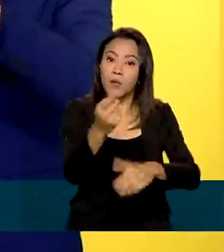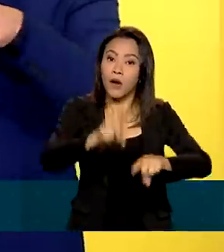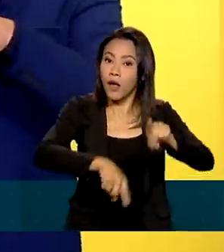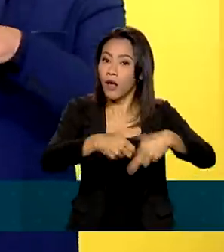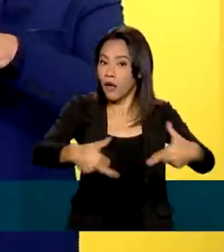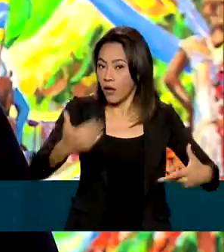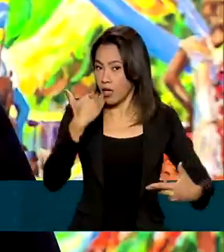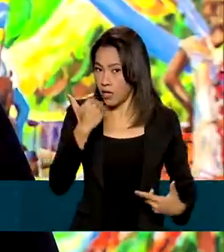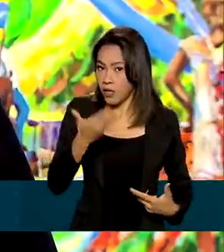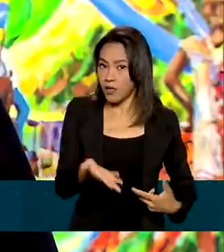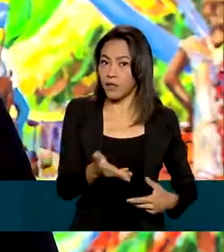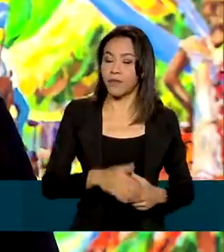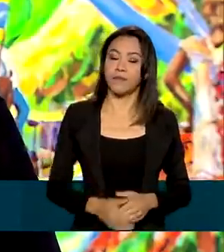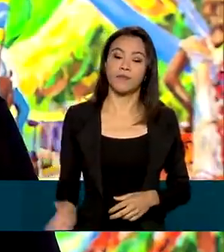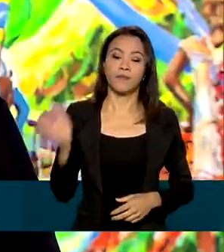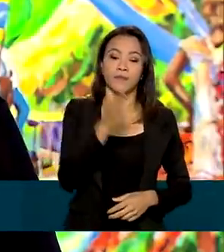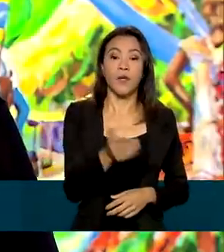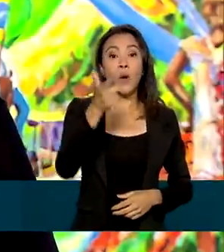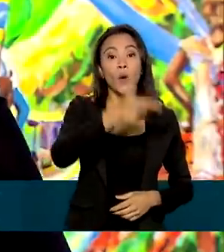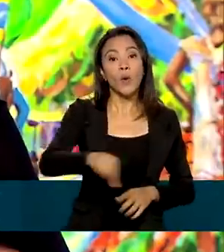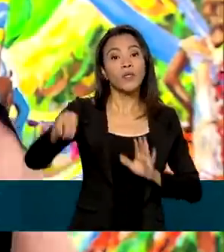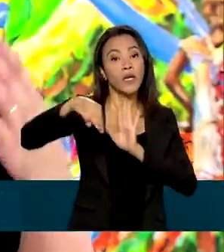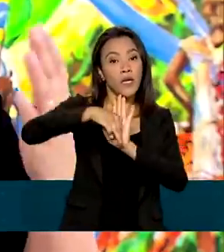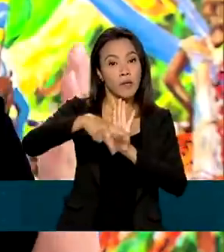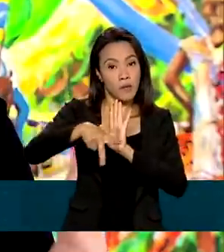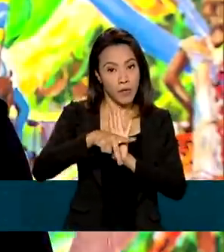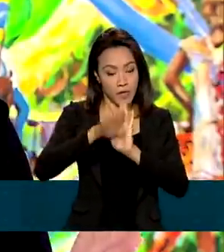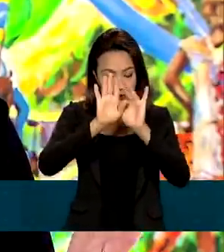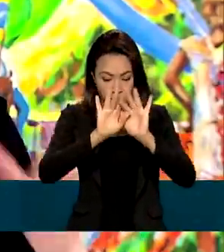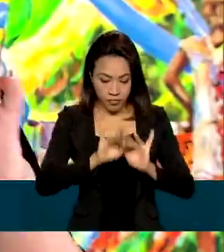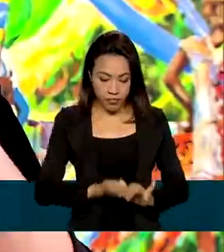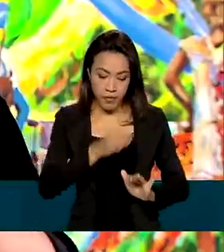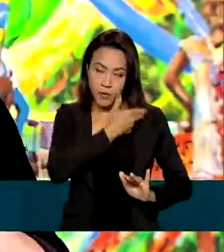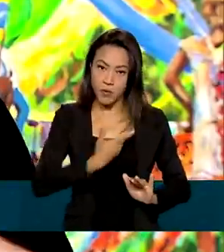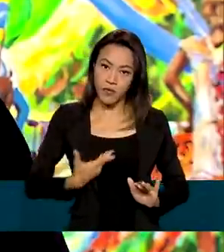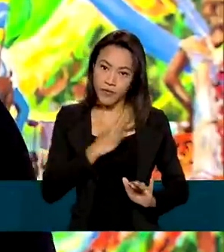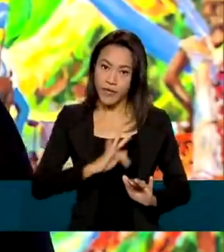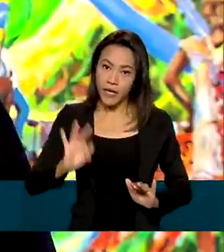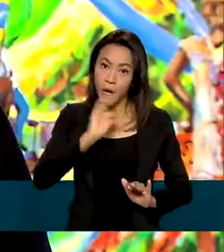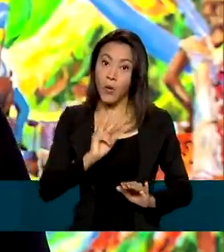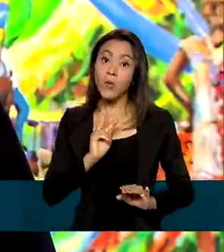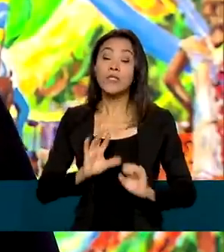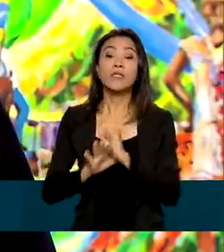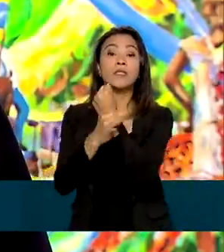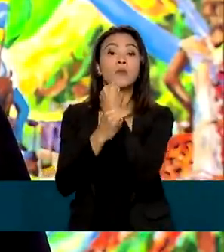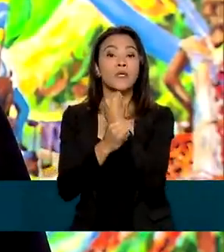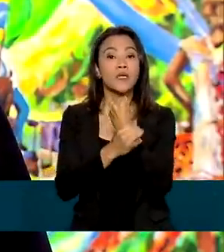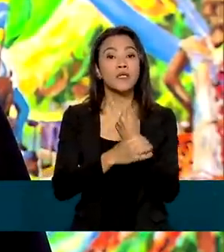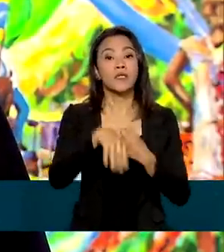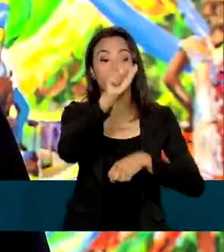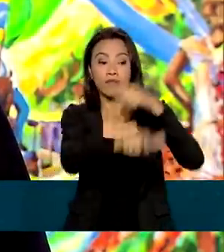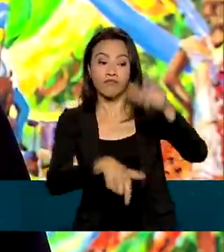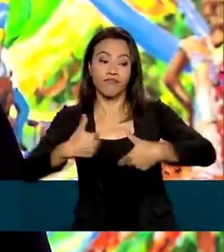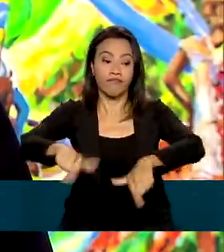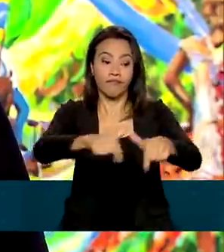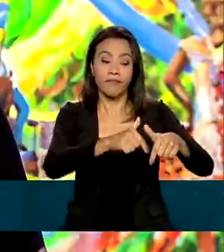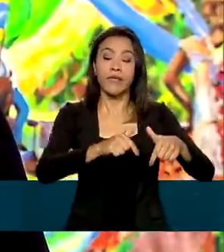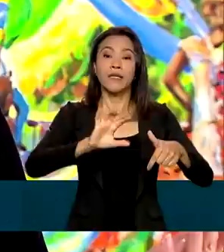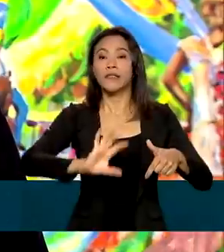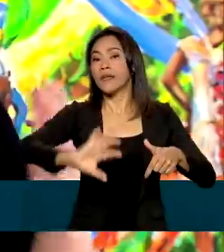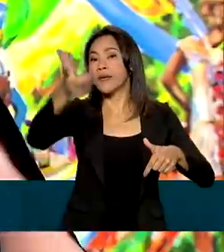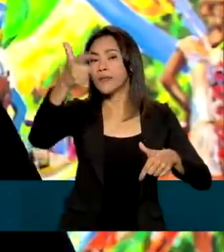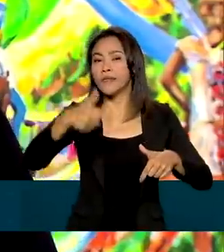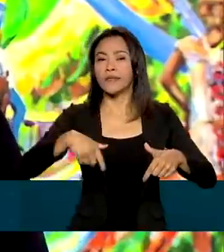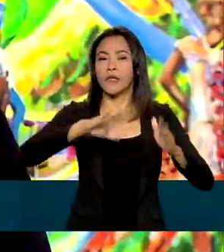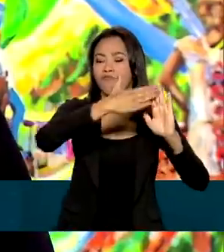alimentícios. Outra medida provisória editada pelo governo federal busca proteger o trabalhador em casos de calamidades. A